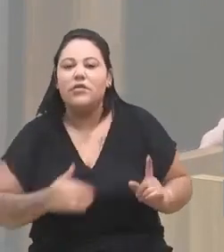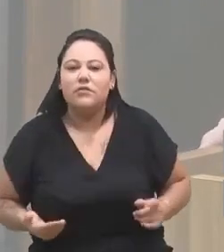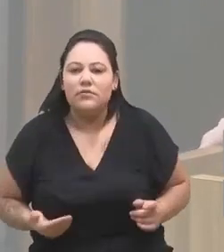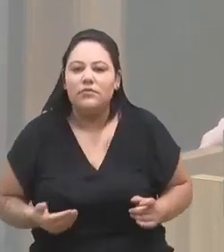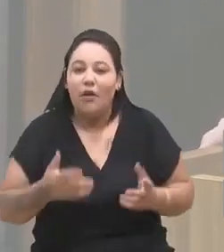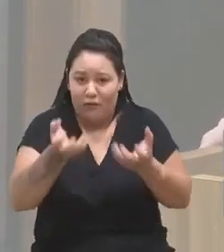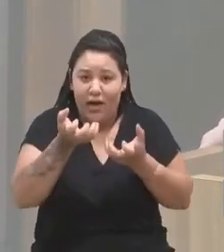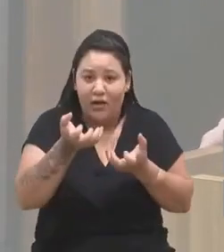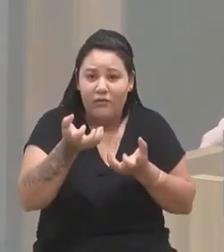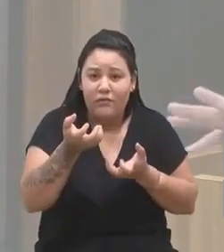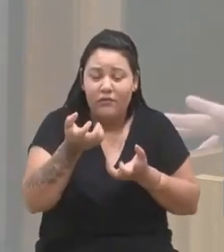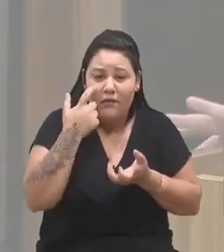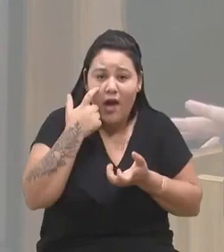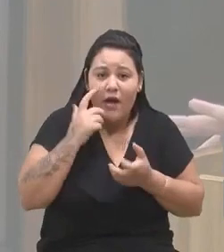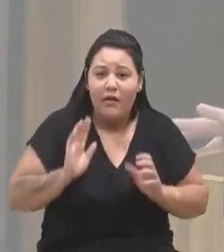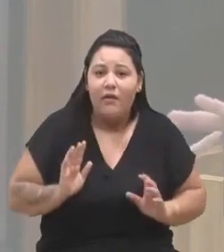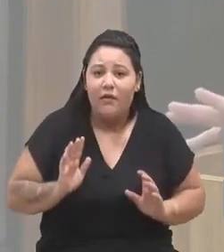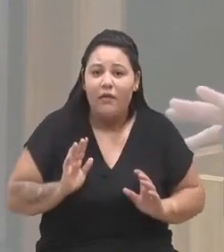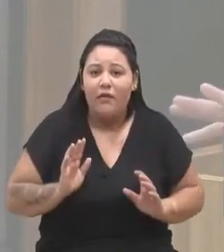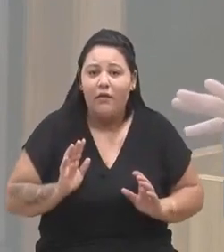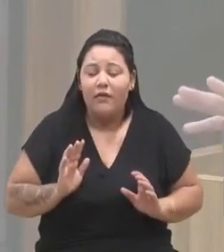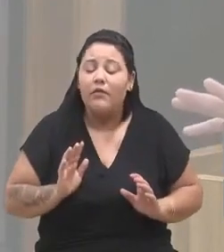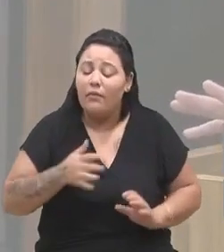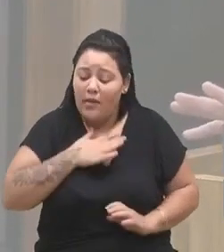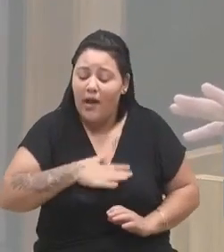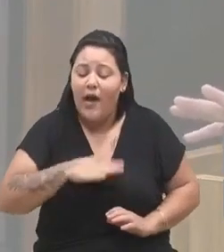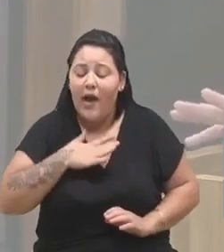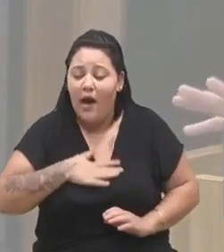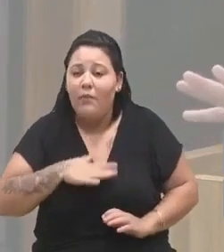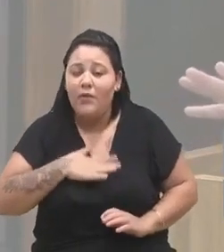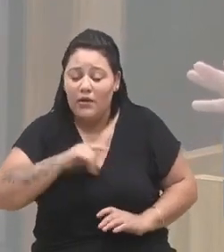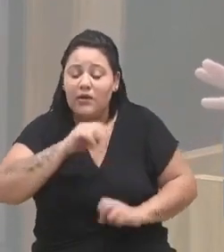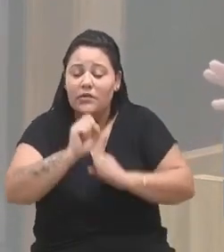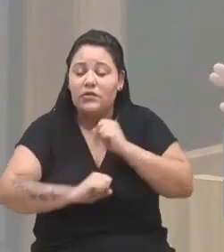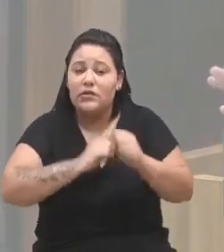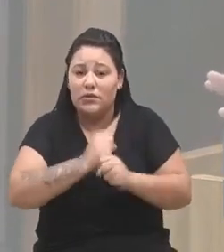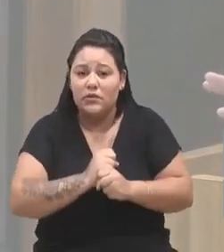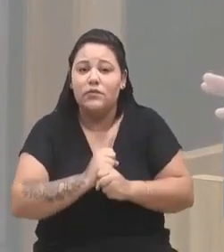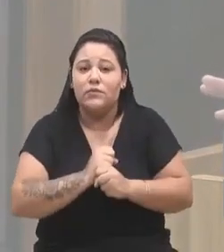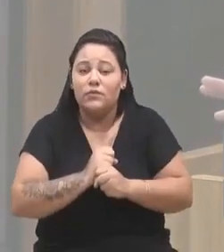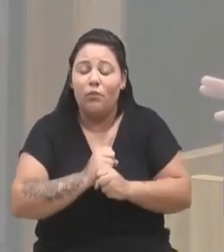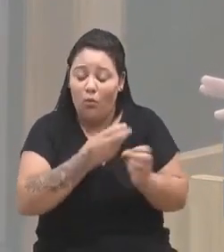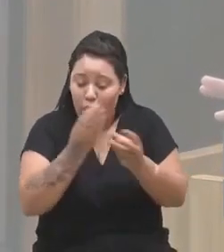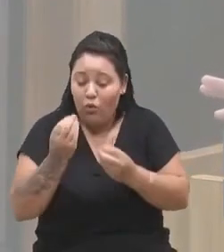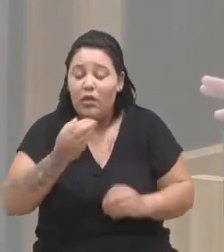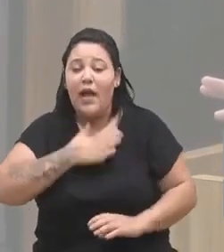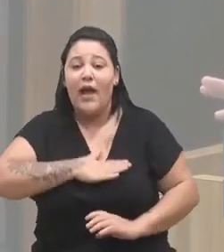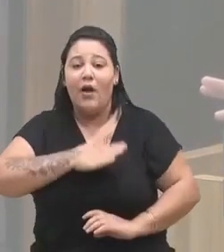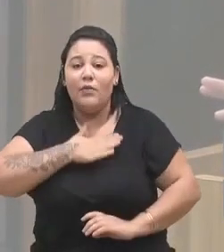quero ver. Então, assim, vamos com muita calma nesse ano, muita calma,